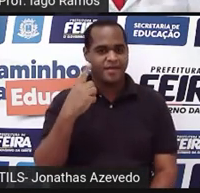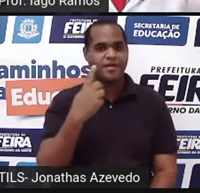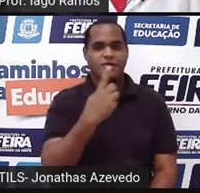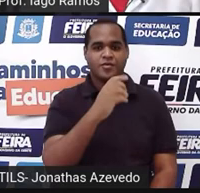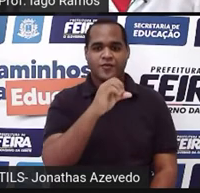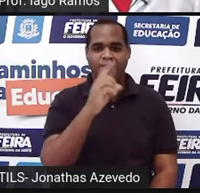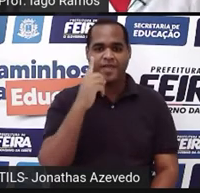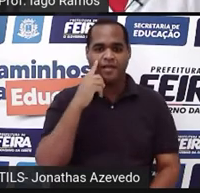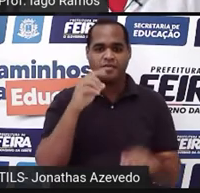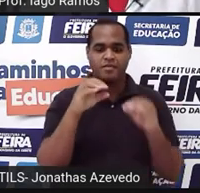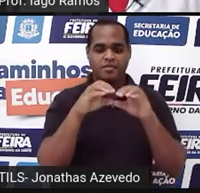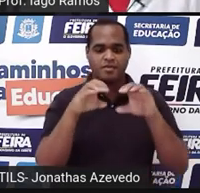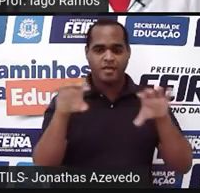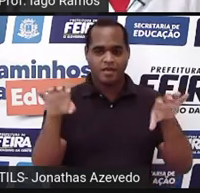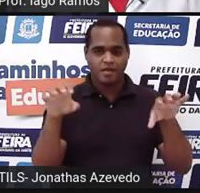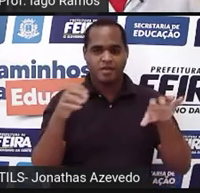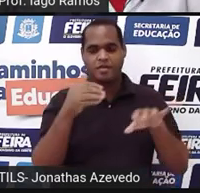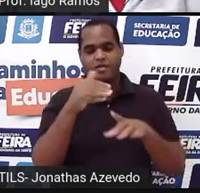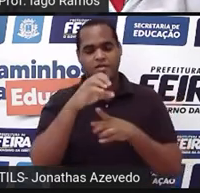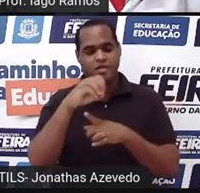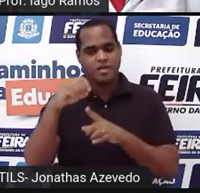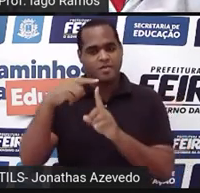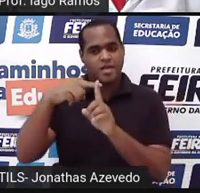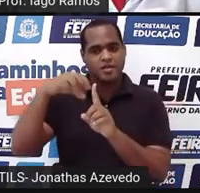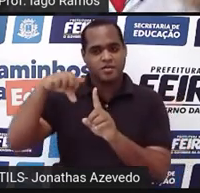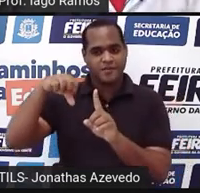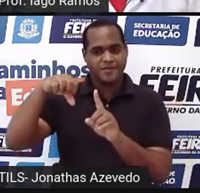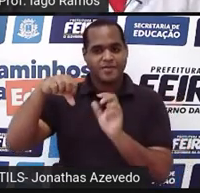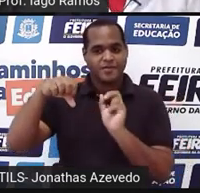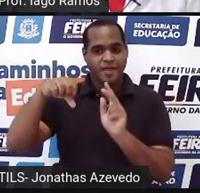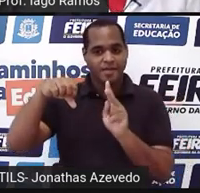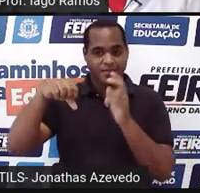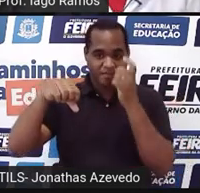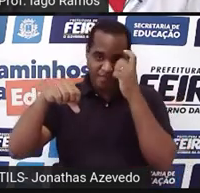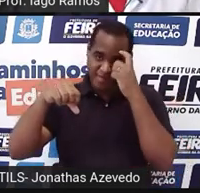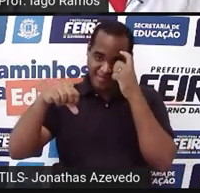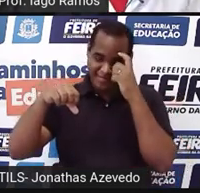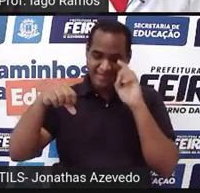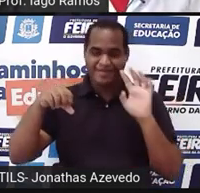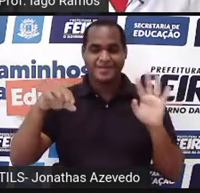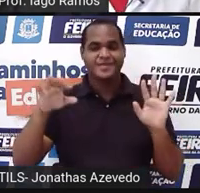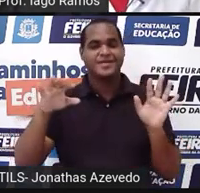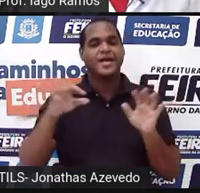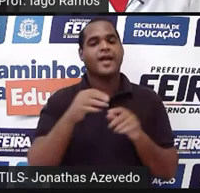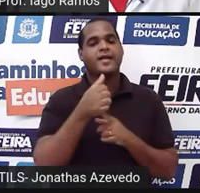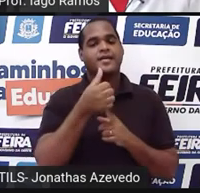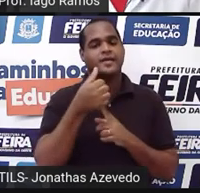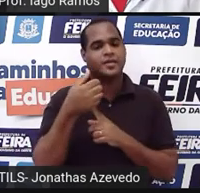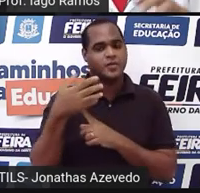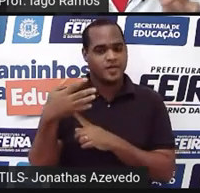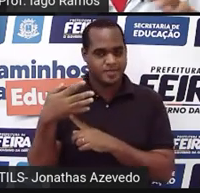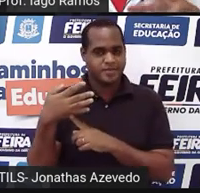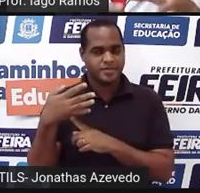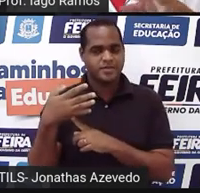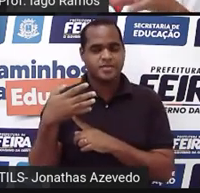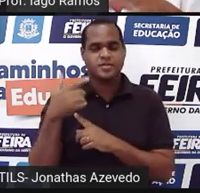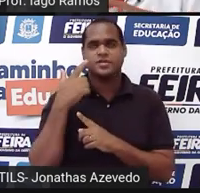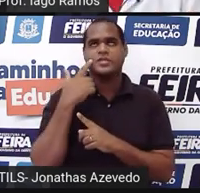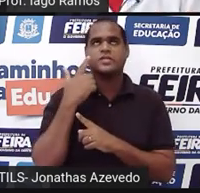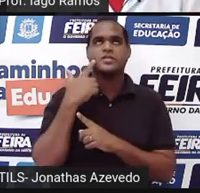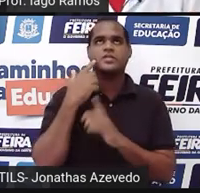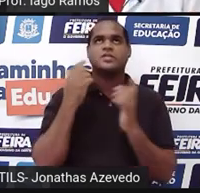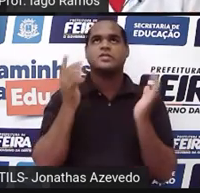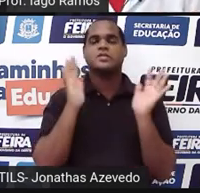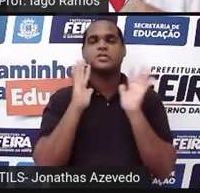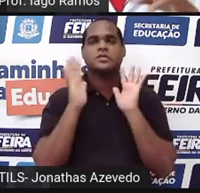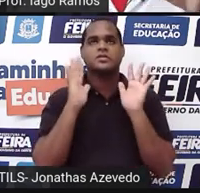decomposição. 100 mais 9. Mas isso é mentalmente. 114. Já faço ali a tal